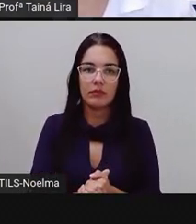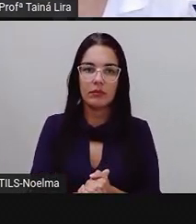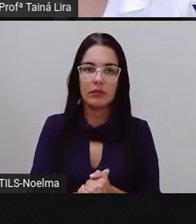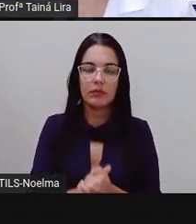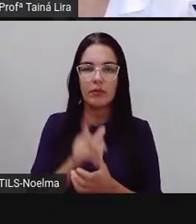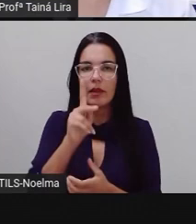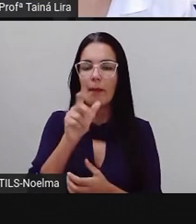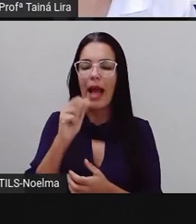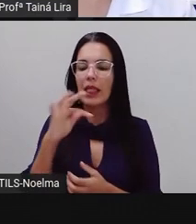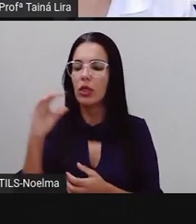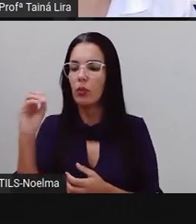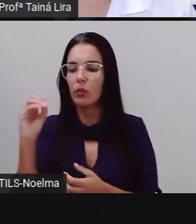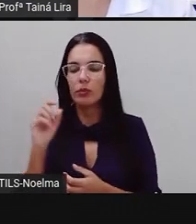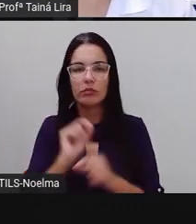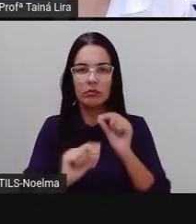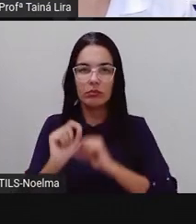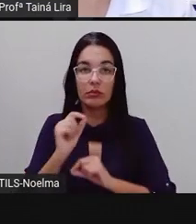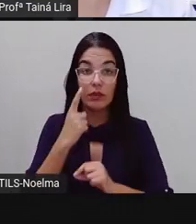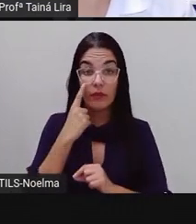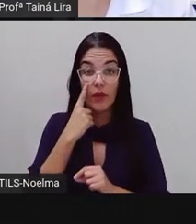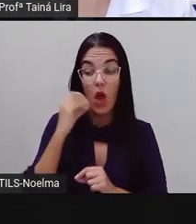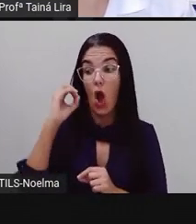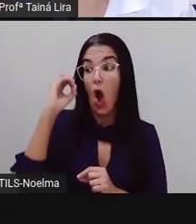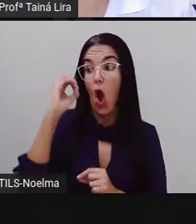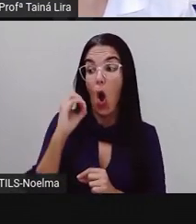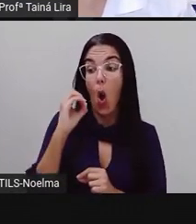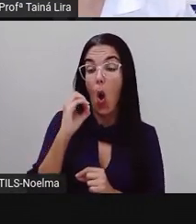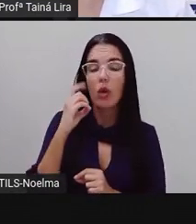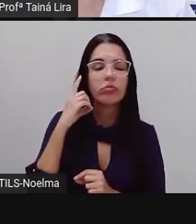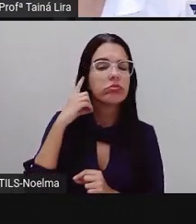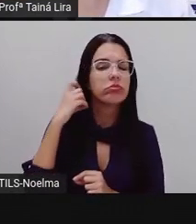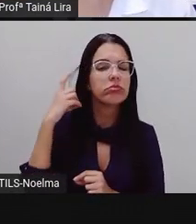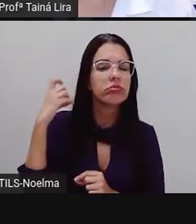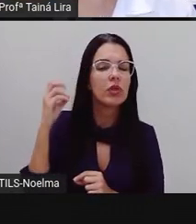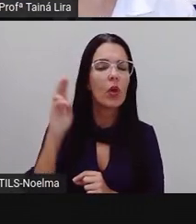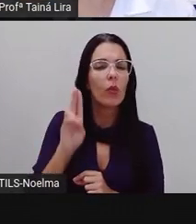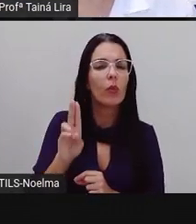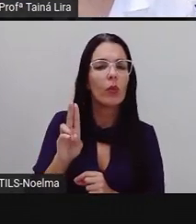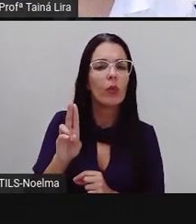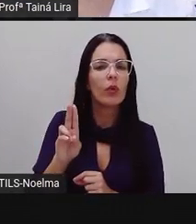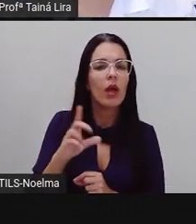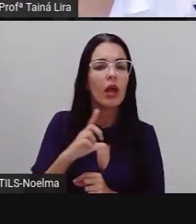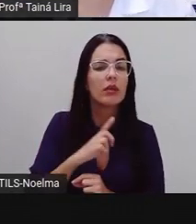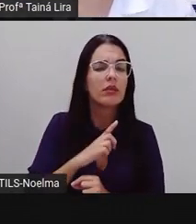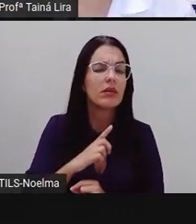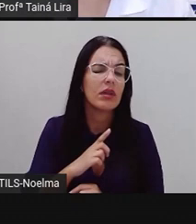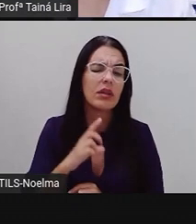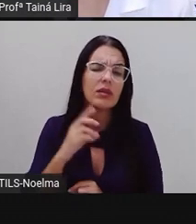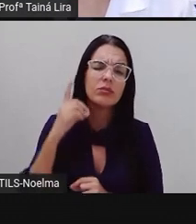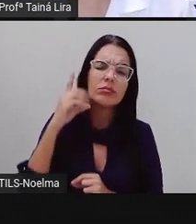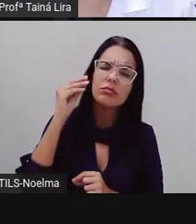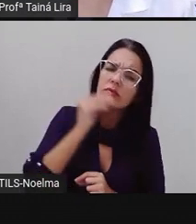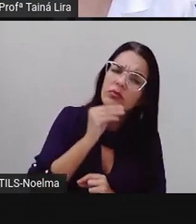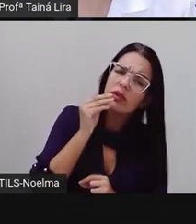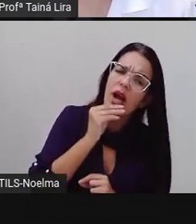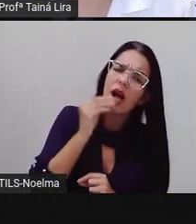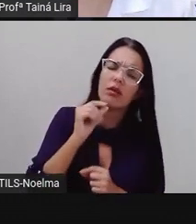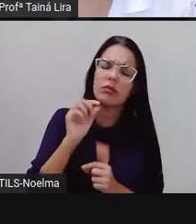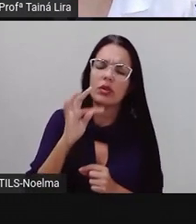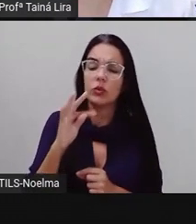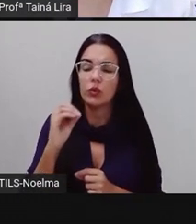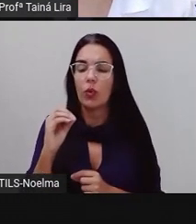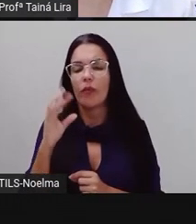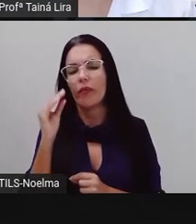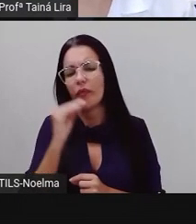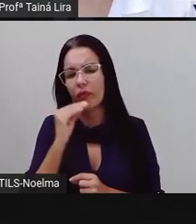Pato. Esse U aqui, esse O que está aqui com o som de U, ele tem um som mais fraco, tá